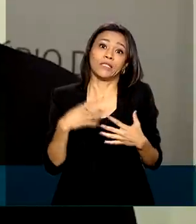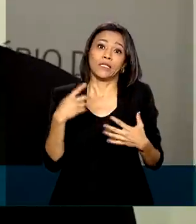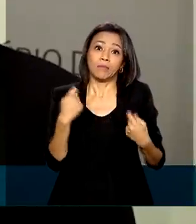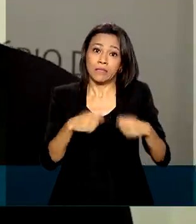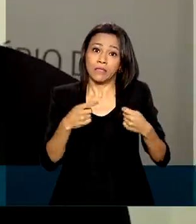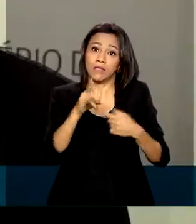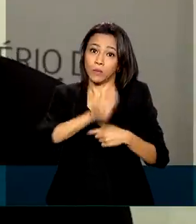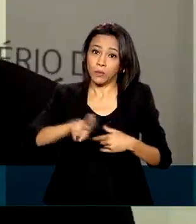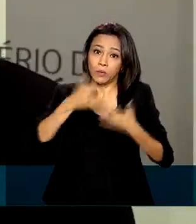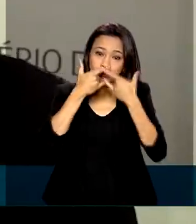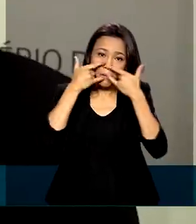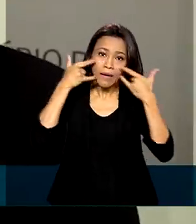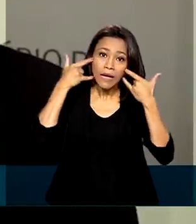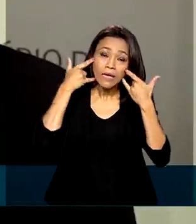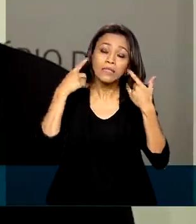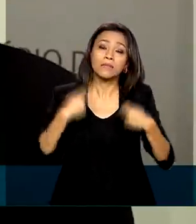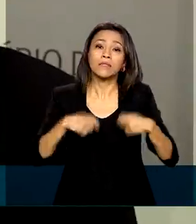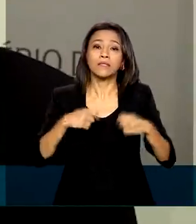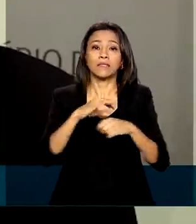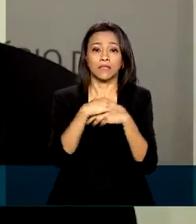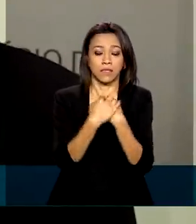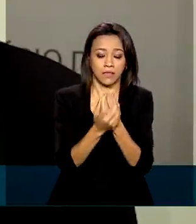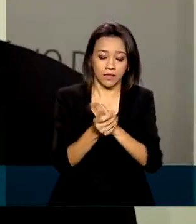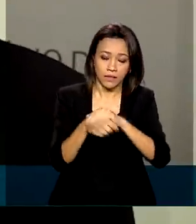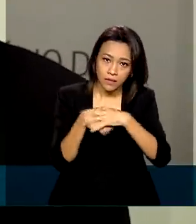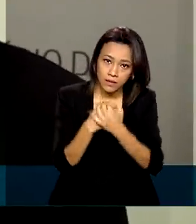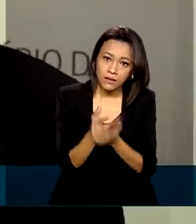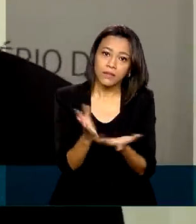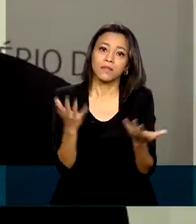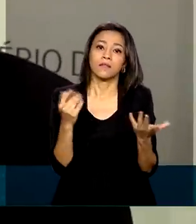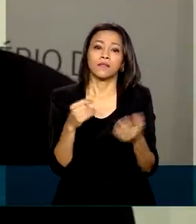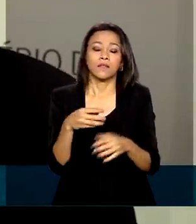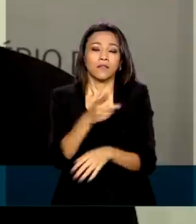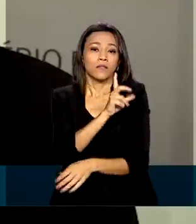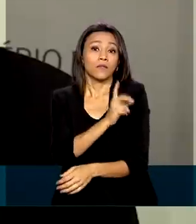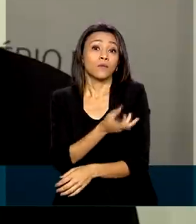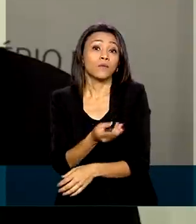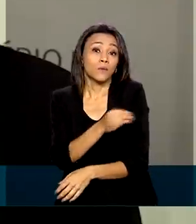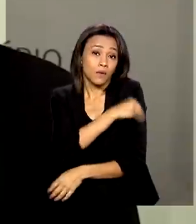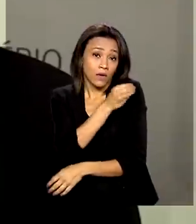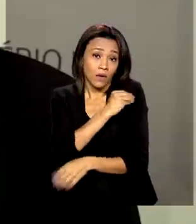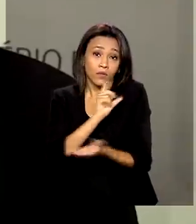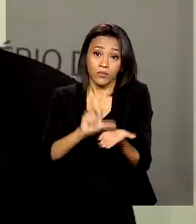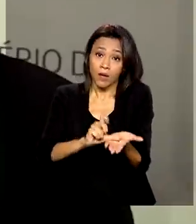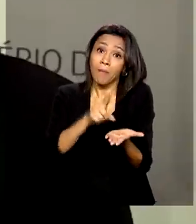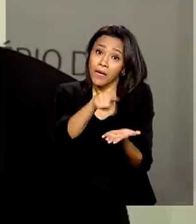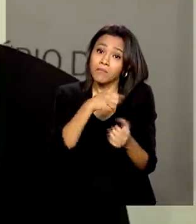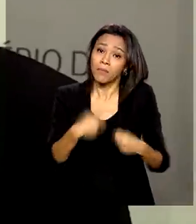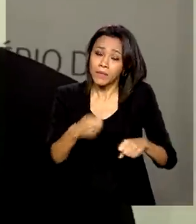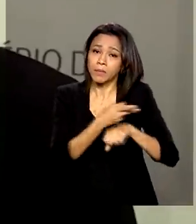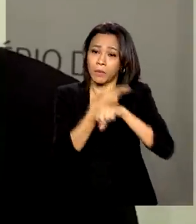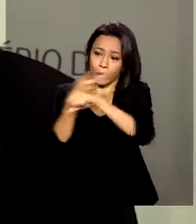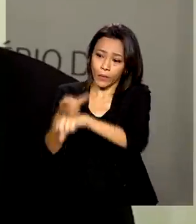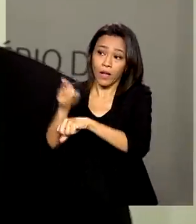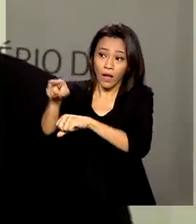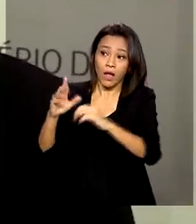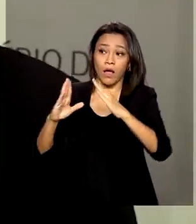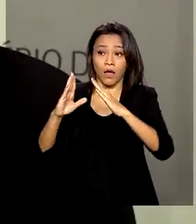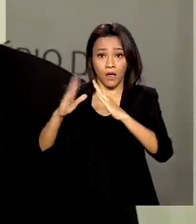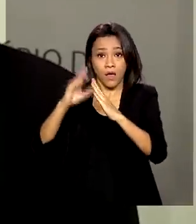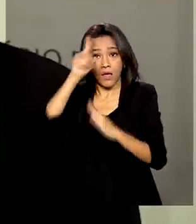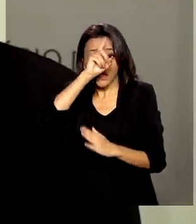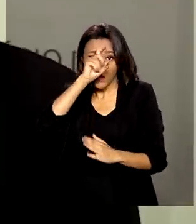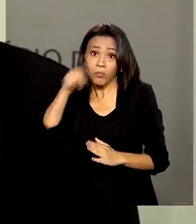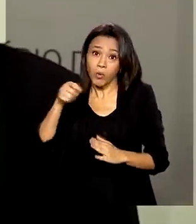máscara, o uso da higienização, do álcool gel. Mas vá ao posto de saúde, porque lá você terá um profissional que poderá